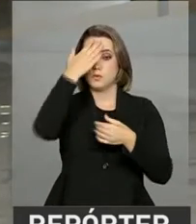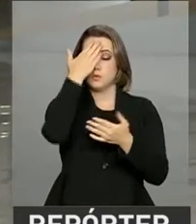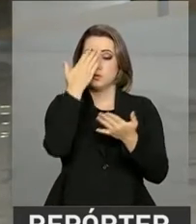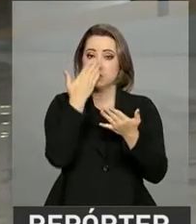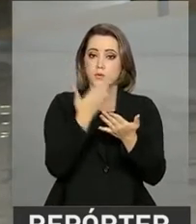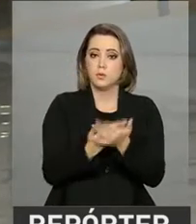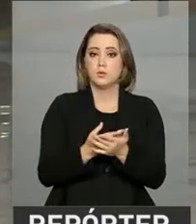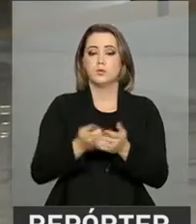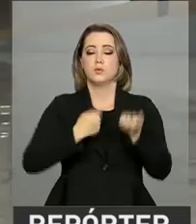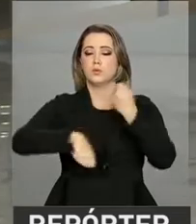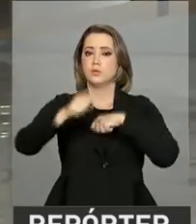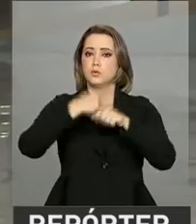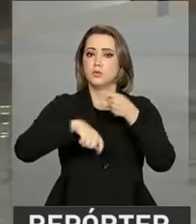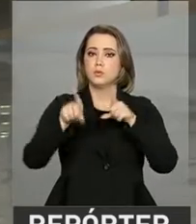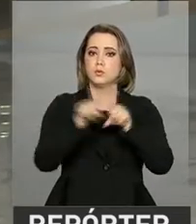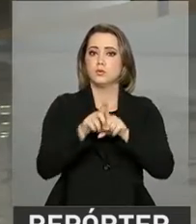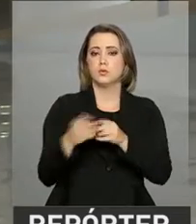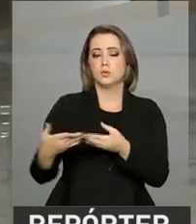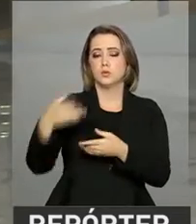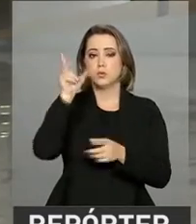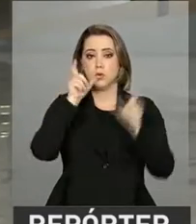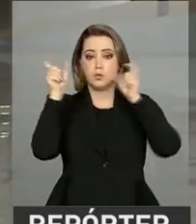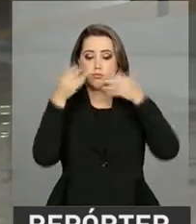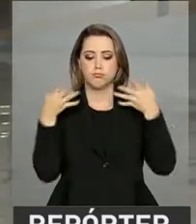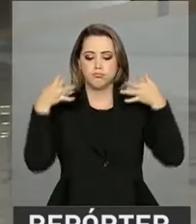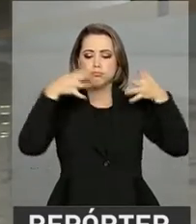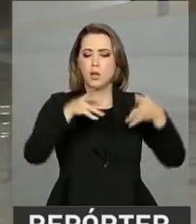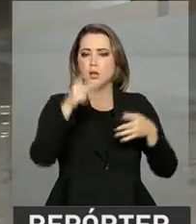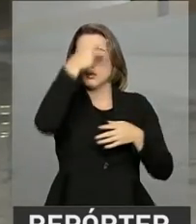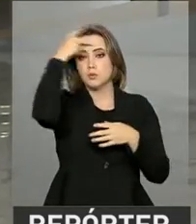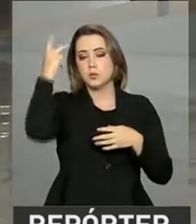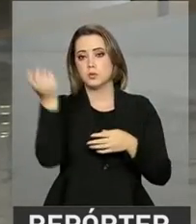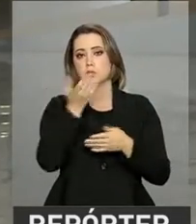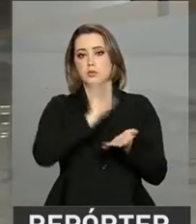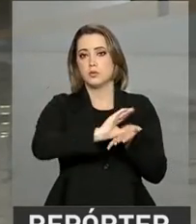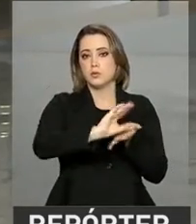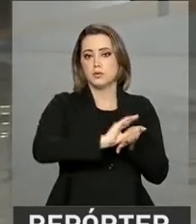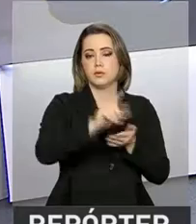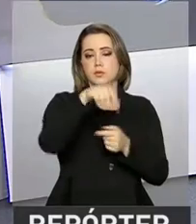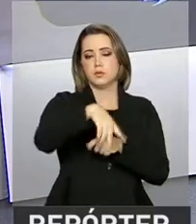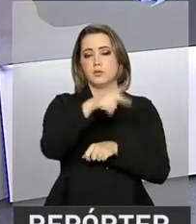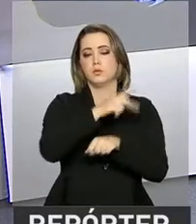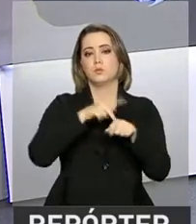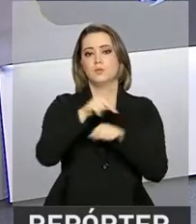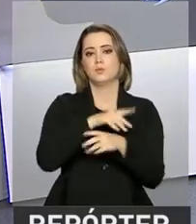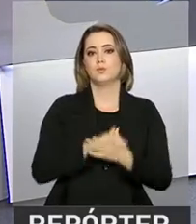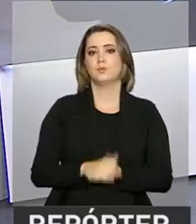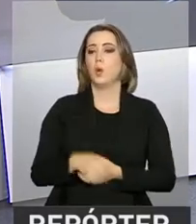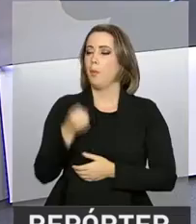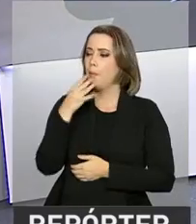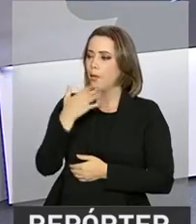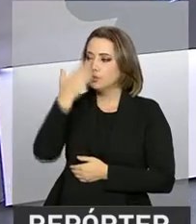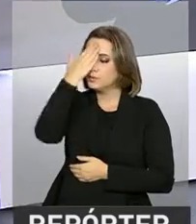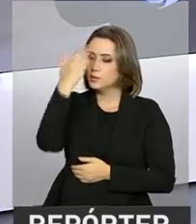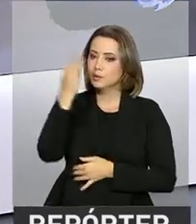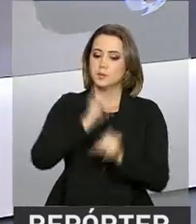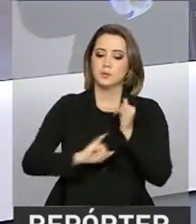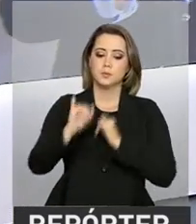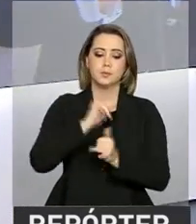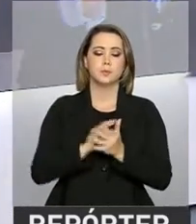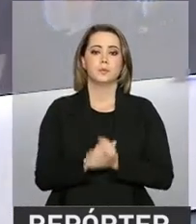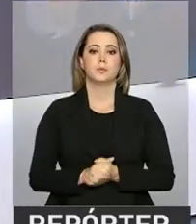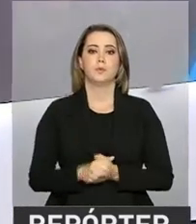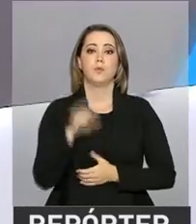agentes econômicos e está atraindo a atenção de investidores estrangeiros. Muito bom, Luana, obrigado pelas informações.